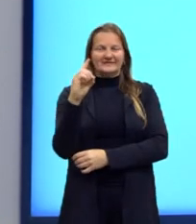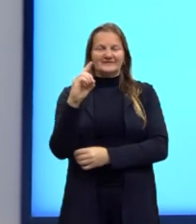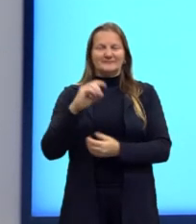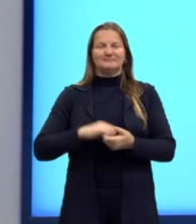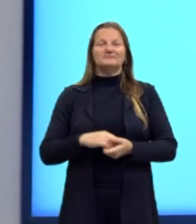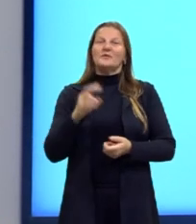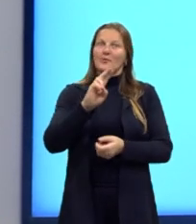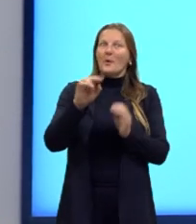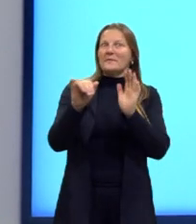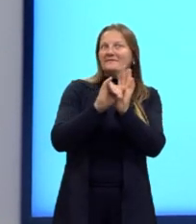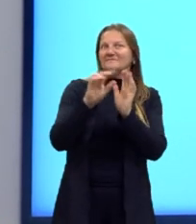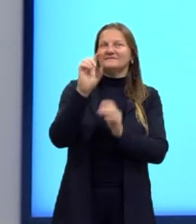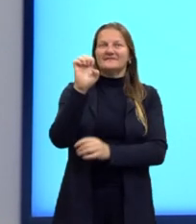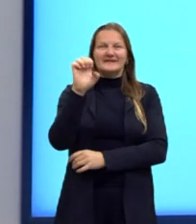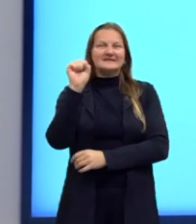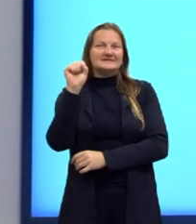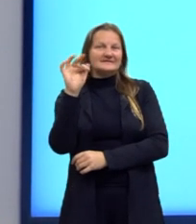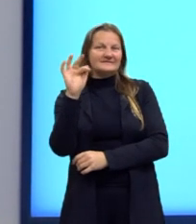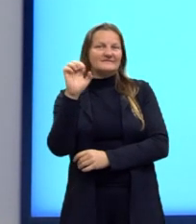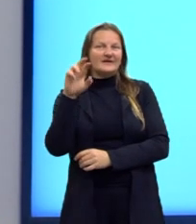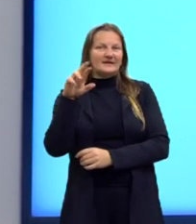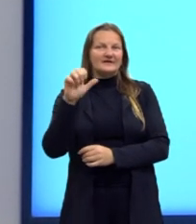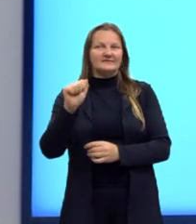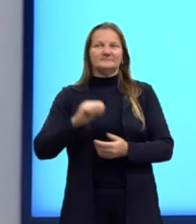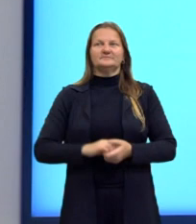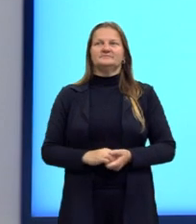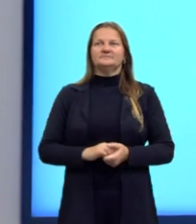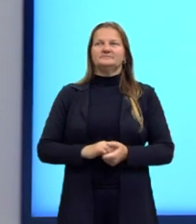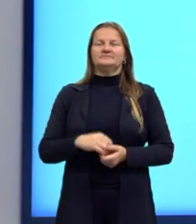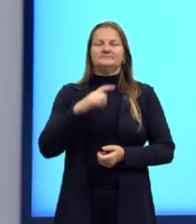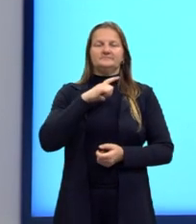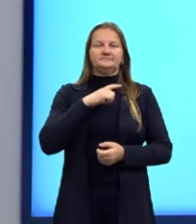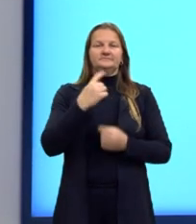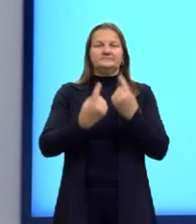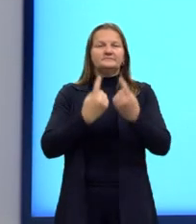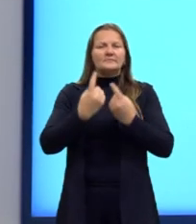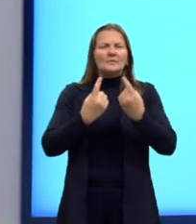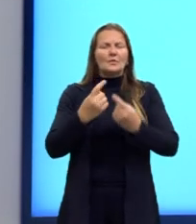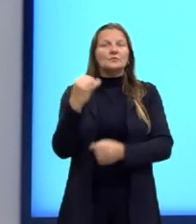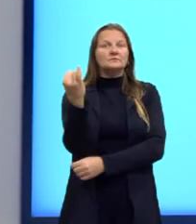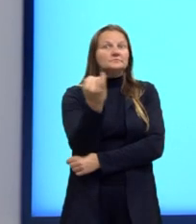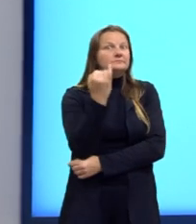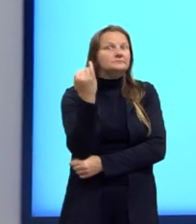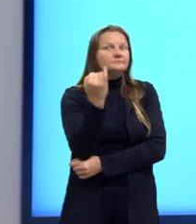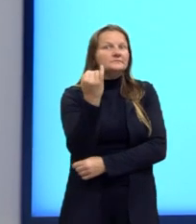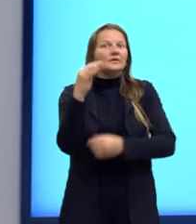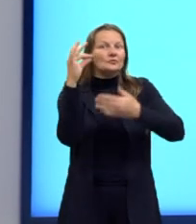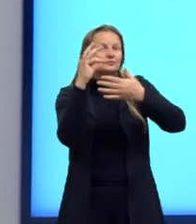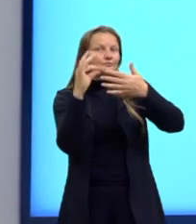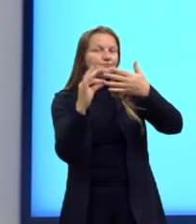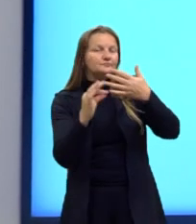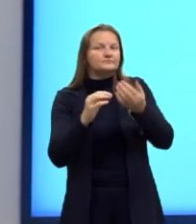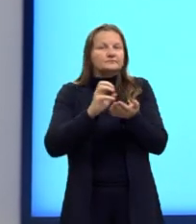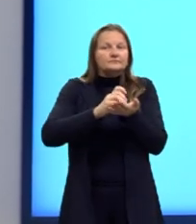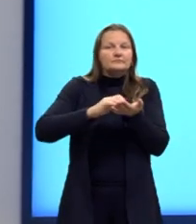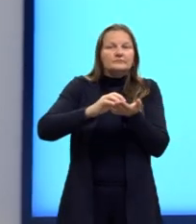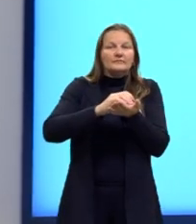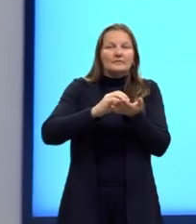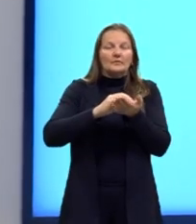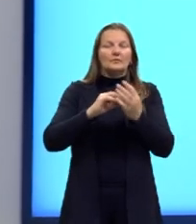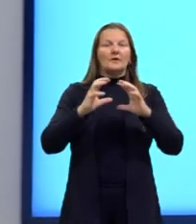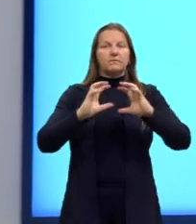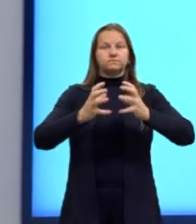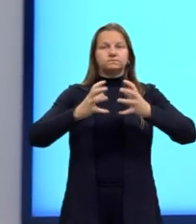esfera. Nós temos alguns elementos muito importantes nos cálculos então envolvendo a